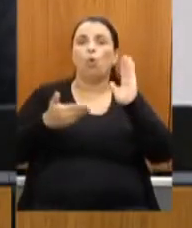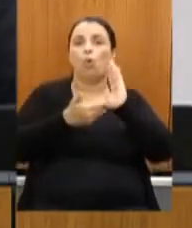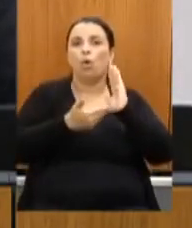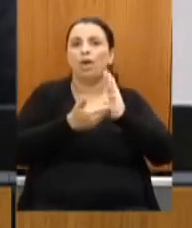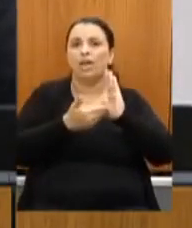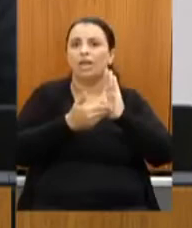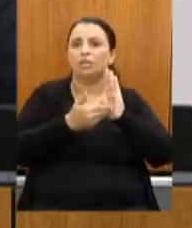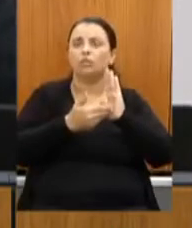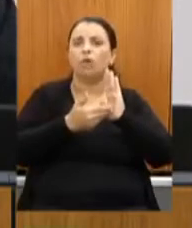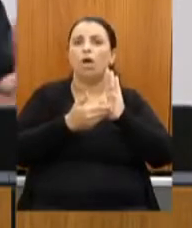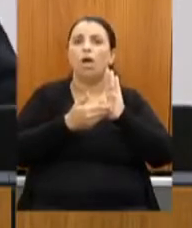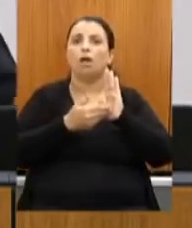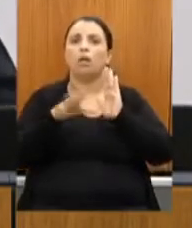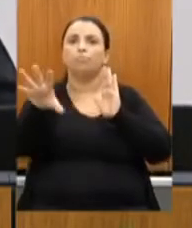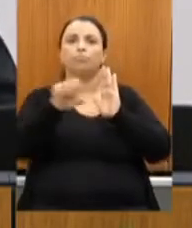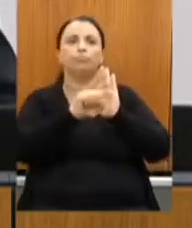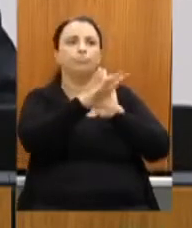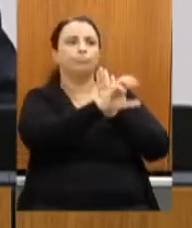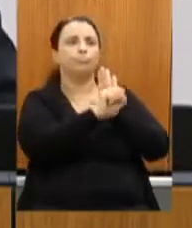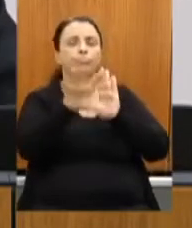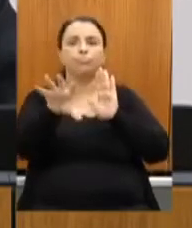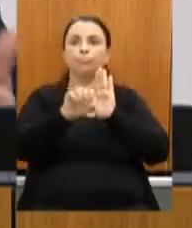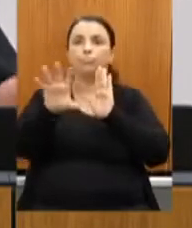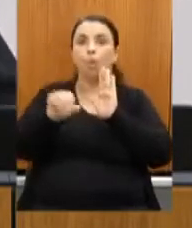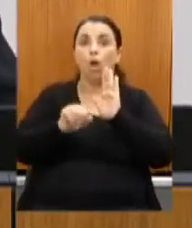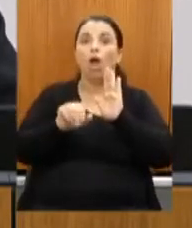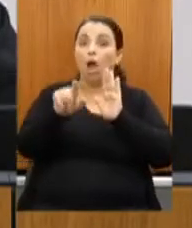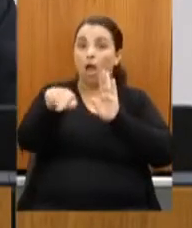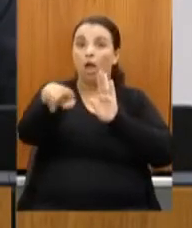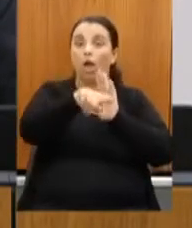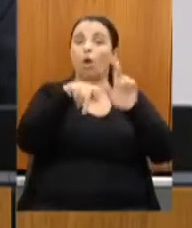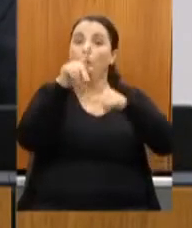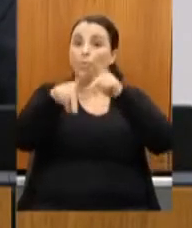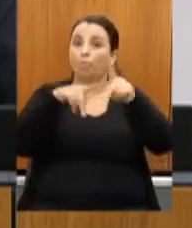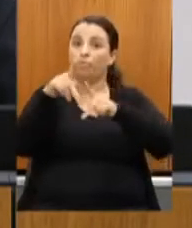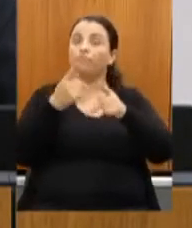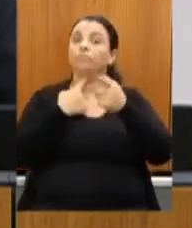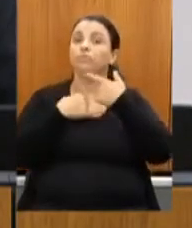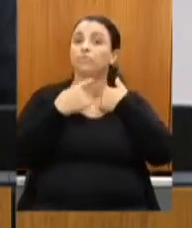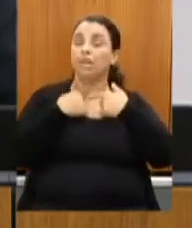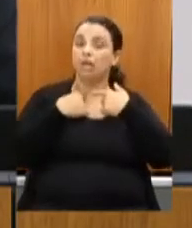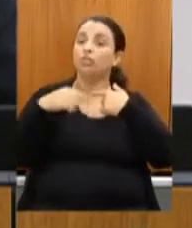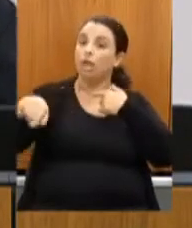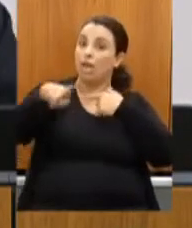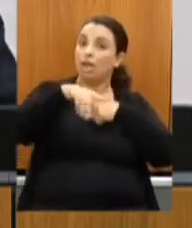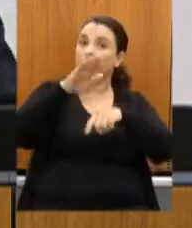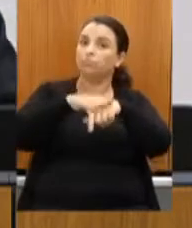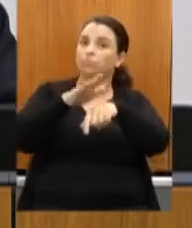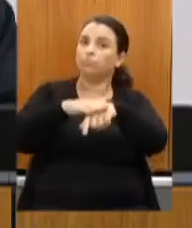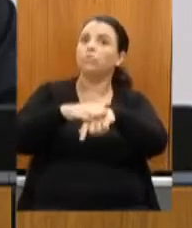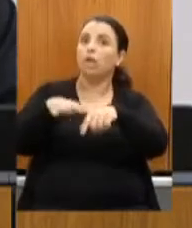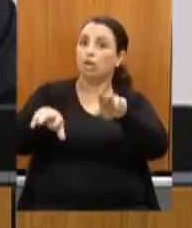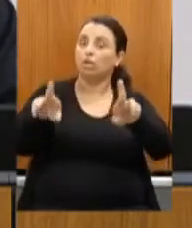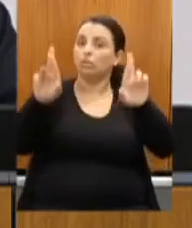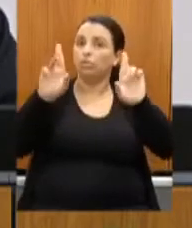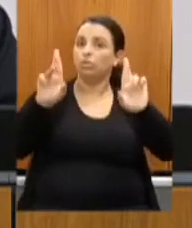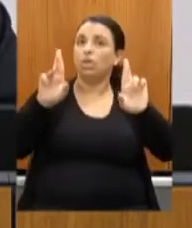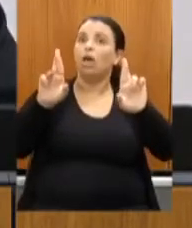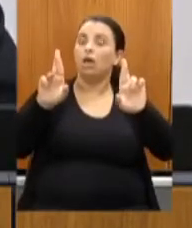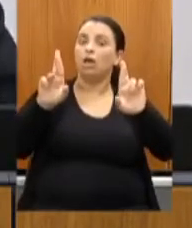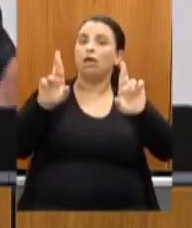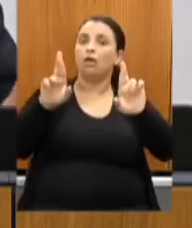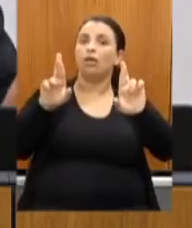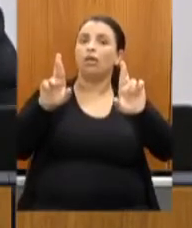população brasileira, sobretudo das pessoas que fazem a cultura e o turismo do Brasil